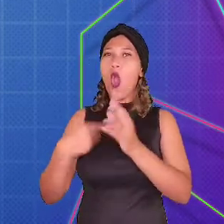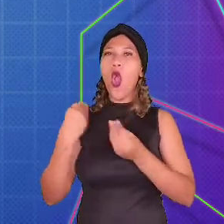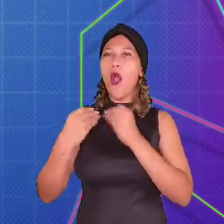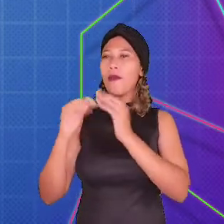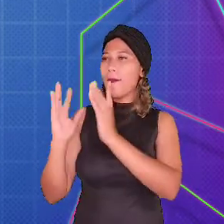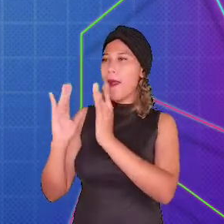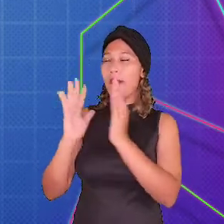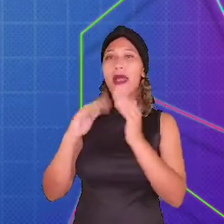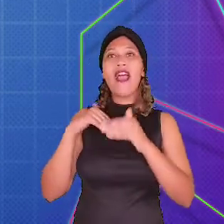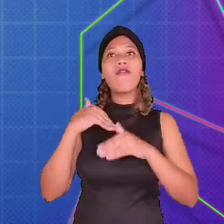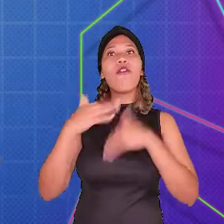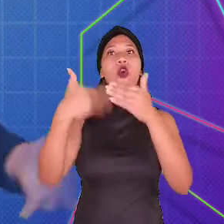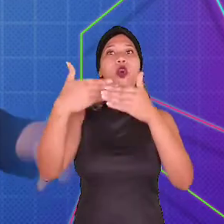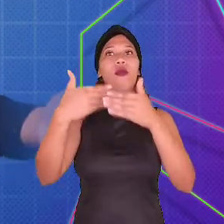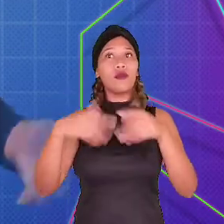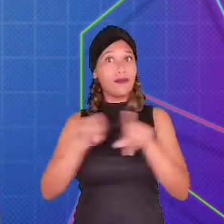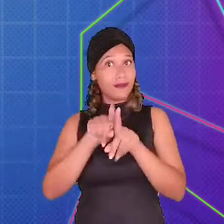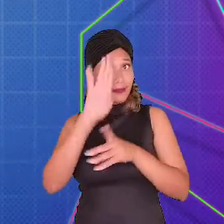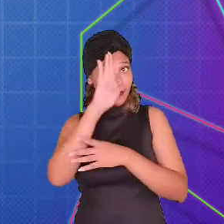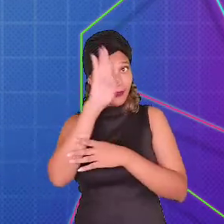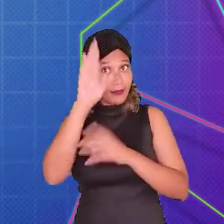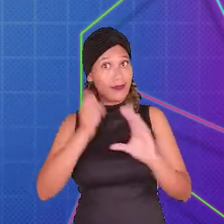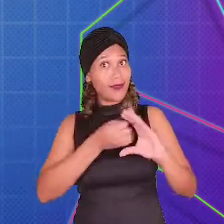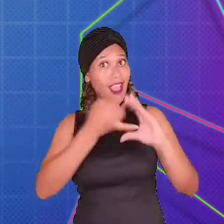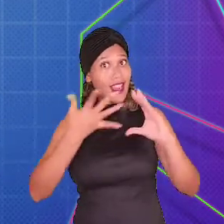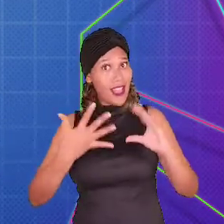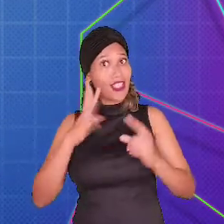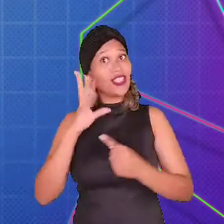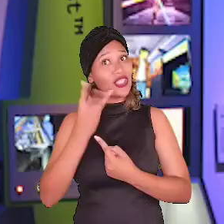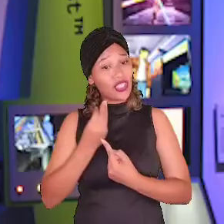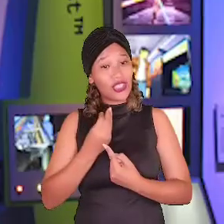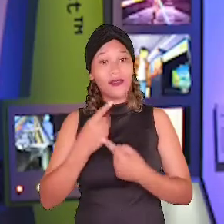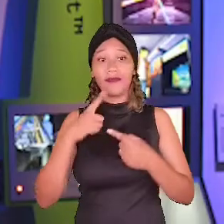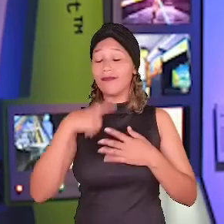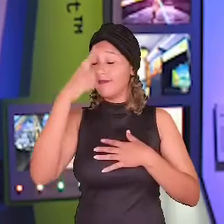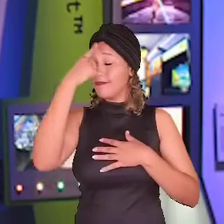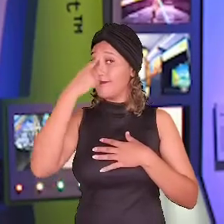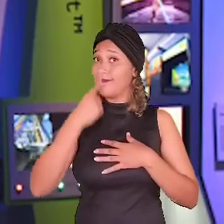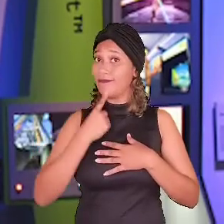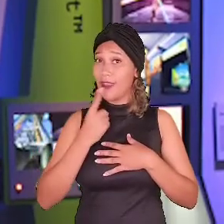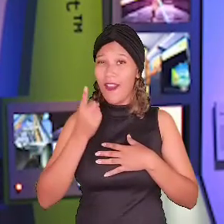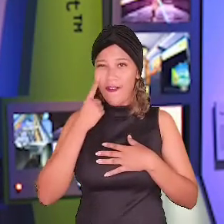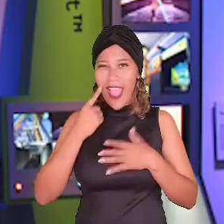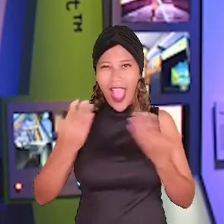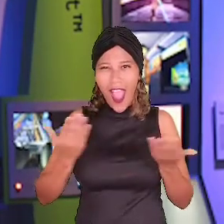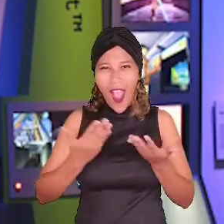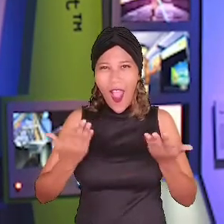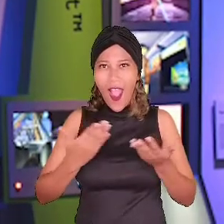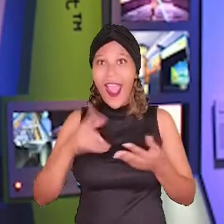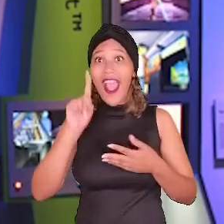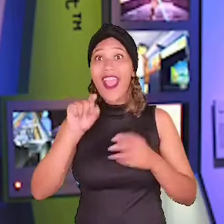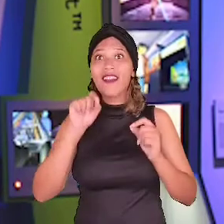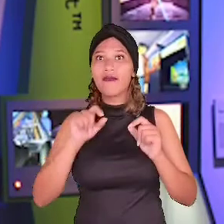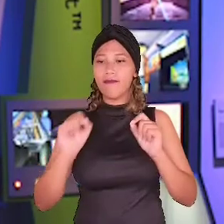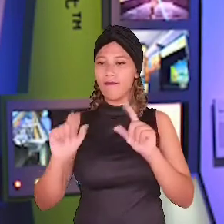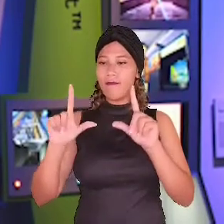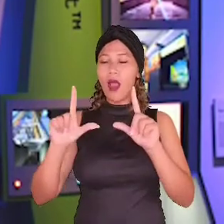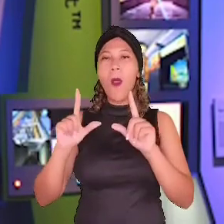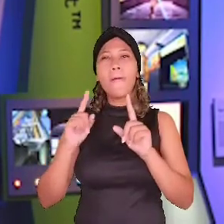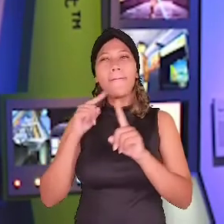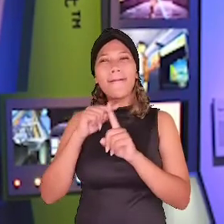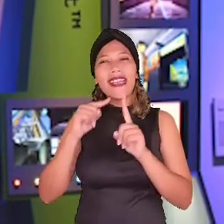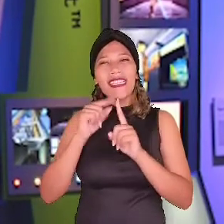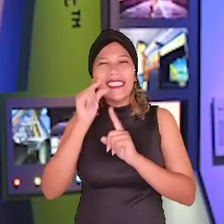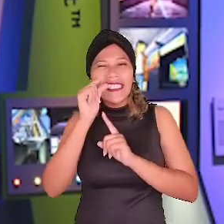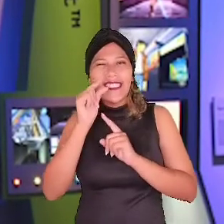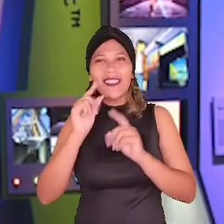evoluíram ao longo da história, principalmente nas suas características artísticas. A imagem que vocês estão vendo agora é de uma parte